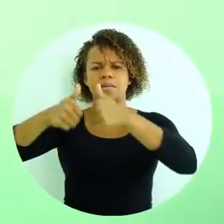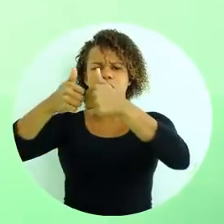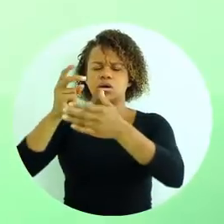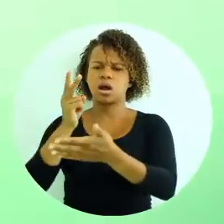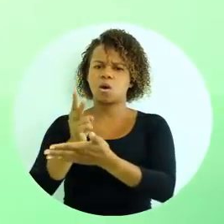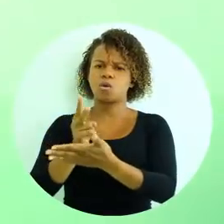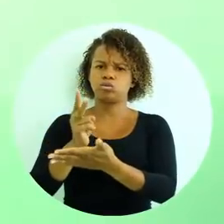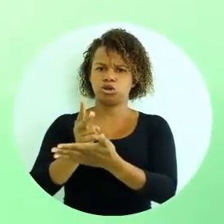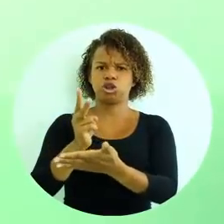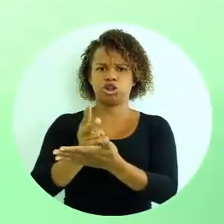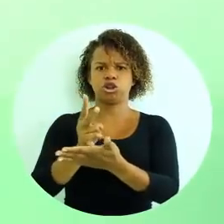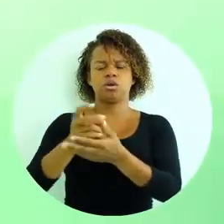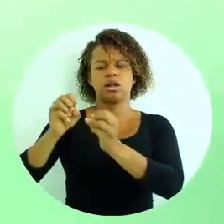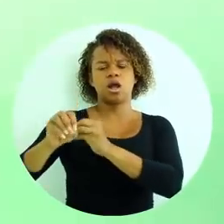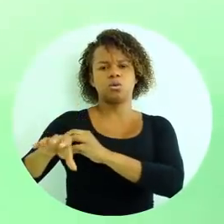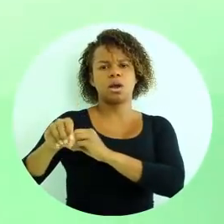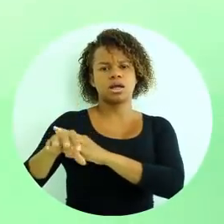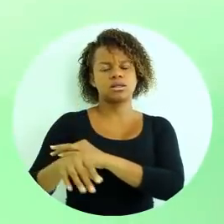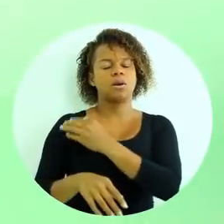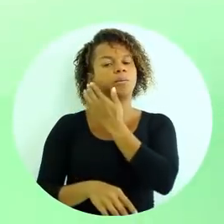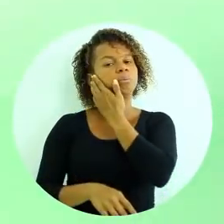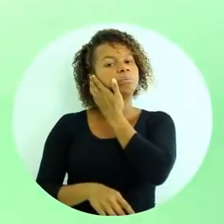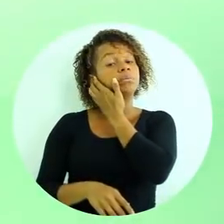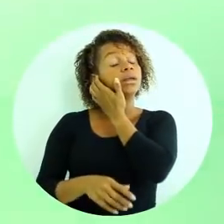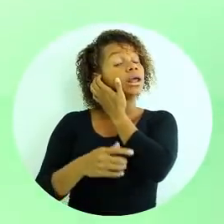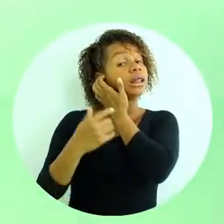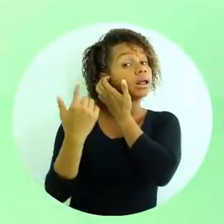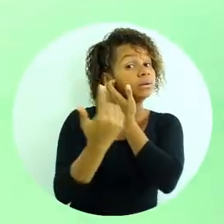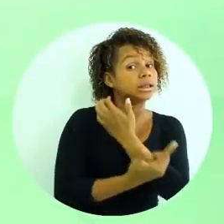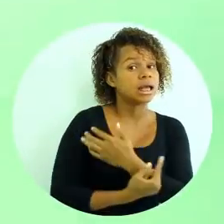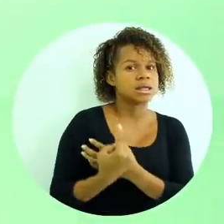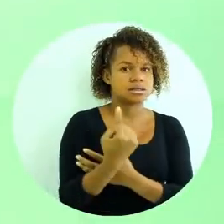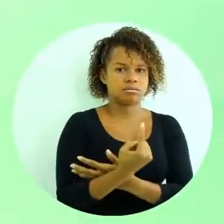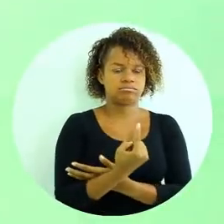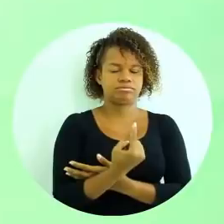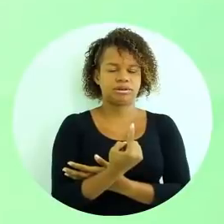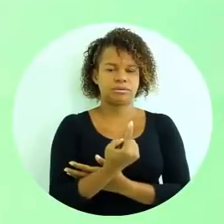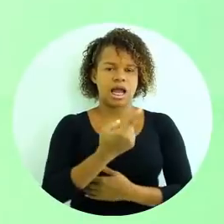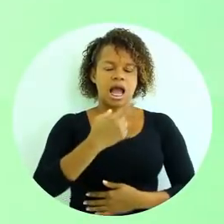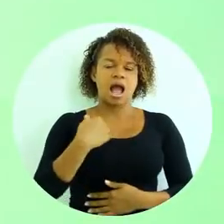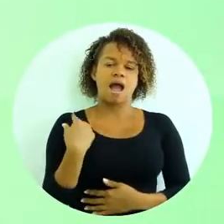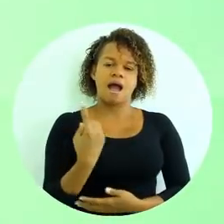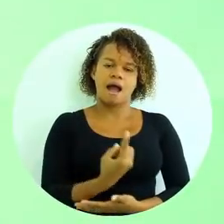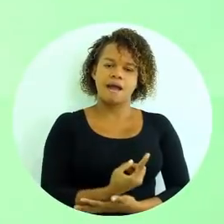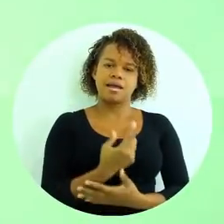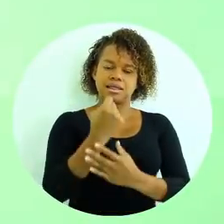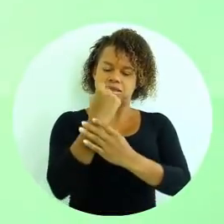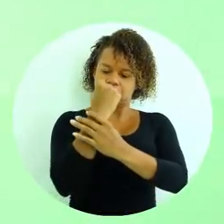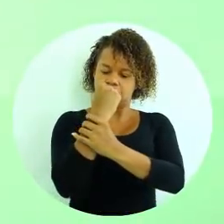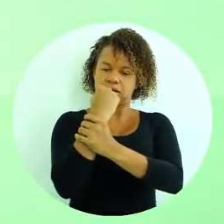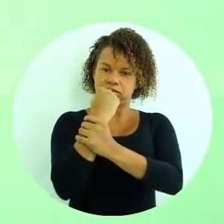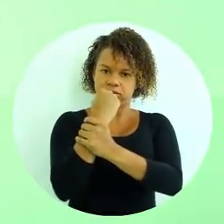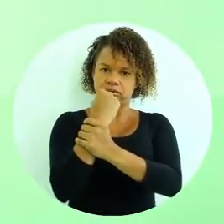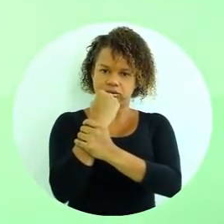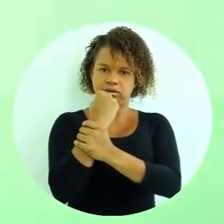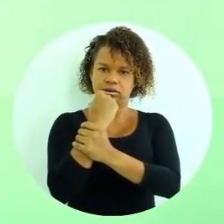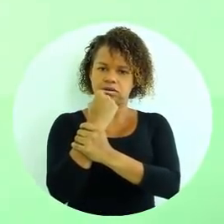como da melhoria contínua da educação. Então, dessa forma,